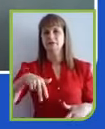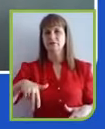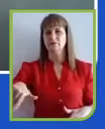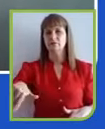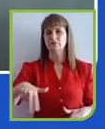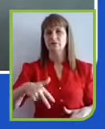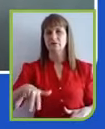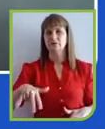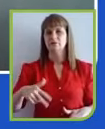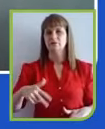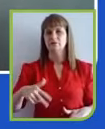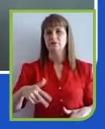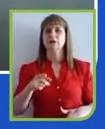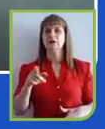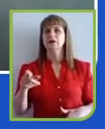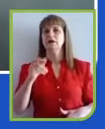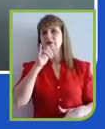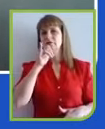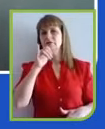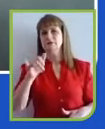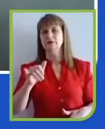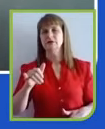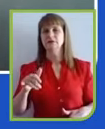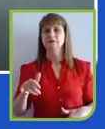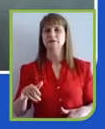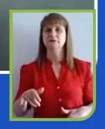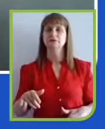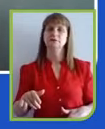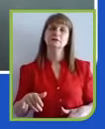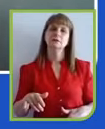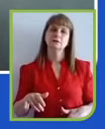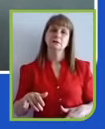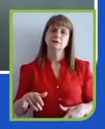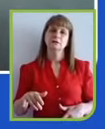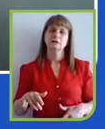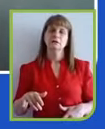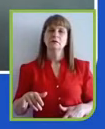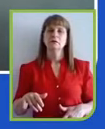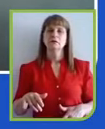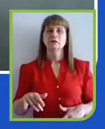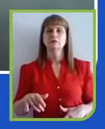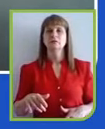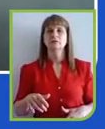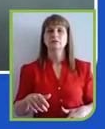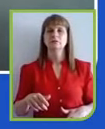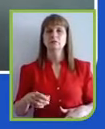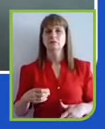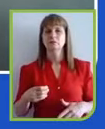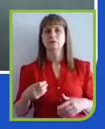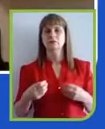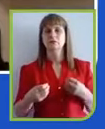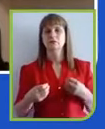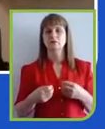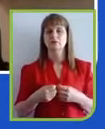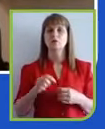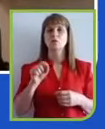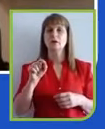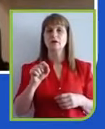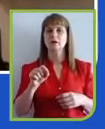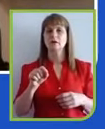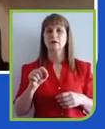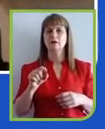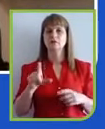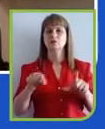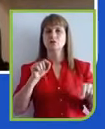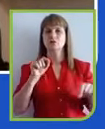fizesse o comentário dele sobre as tendências que ele observou aqui. Bom dia